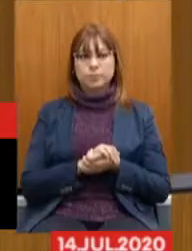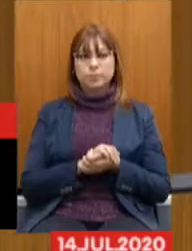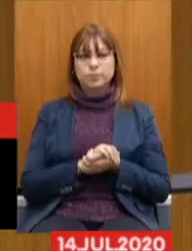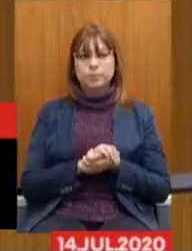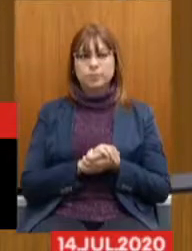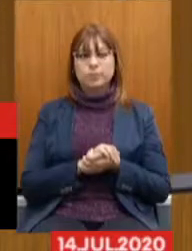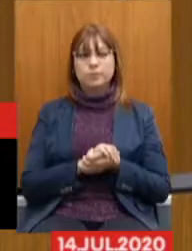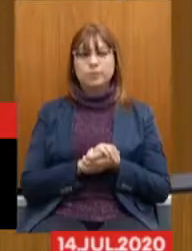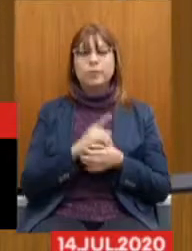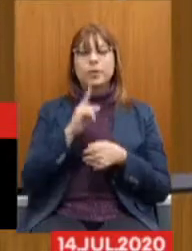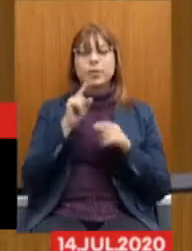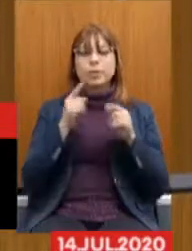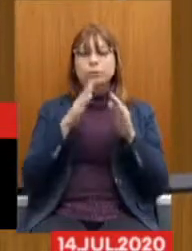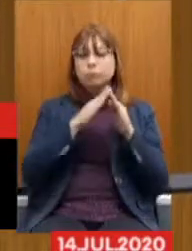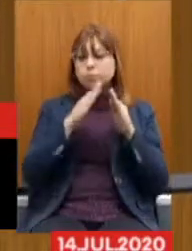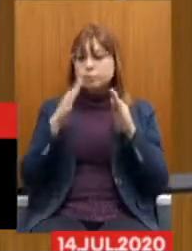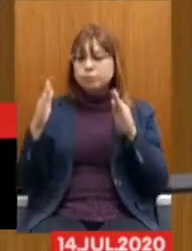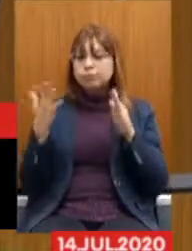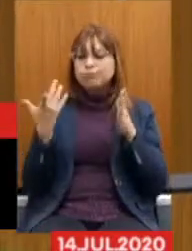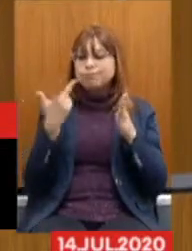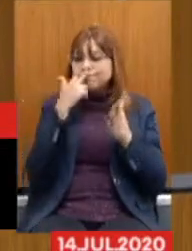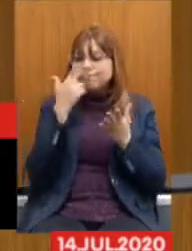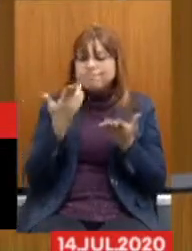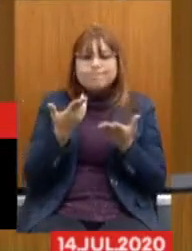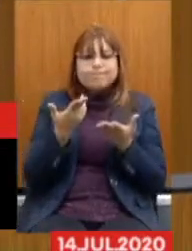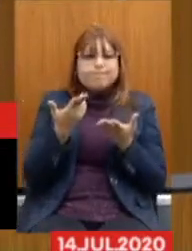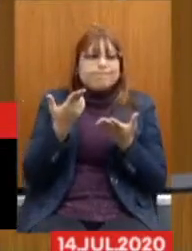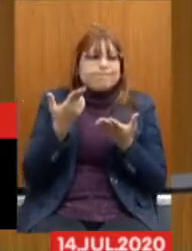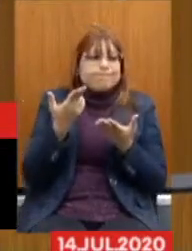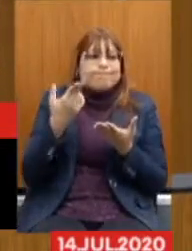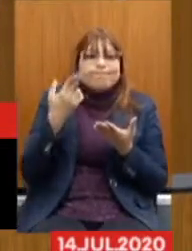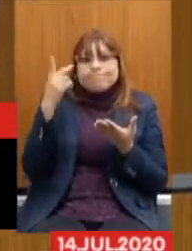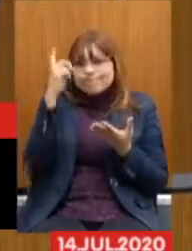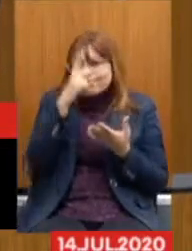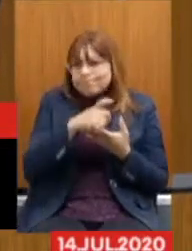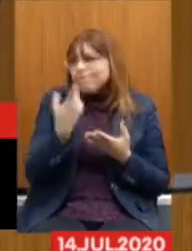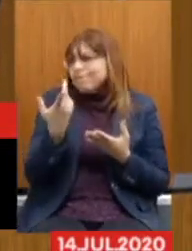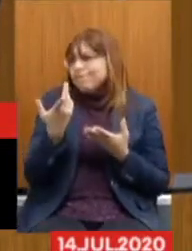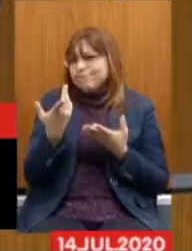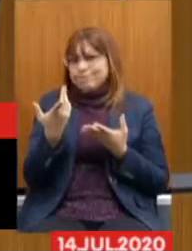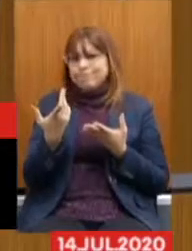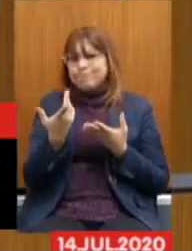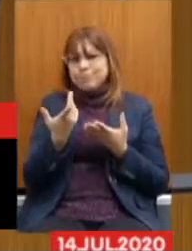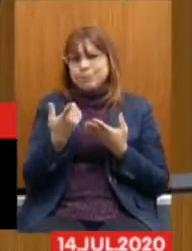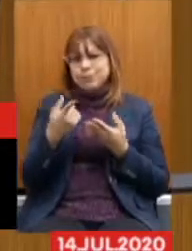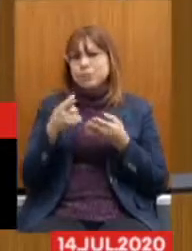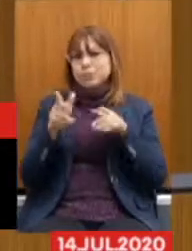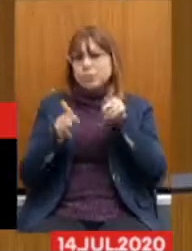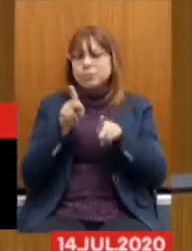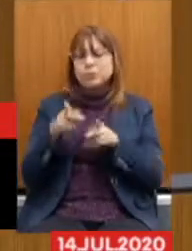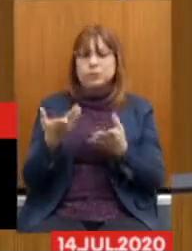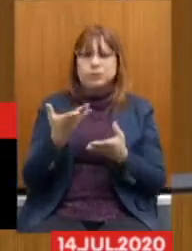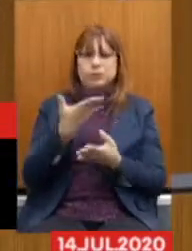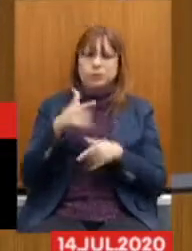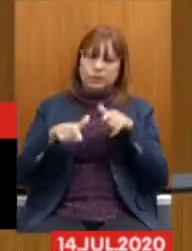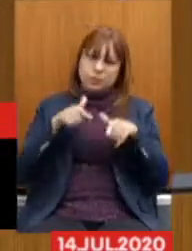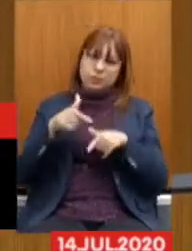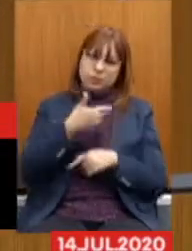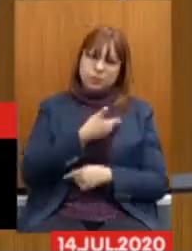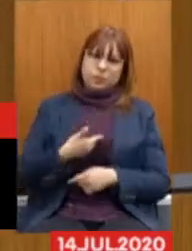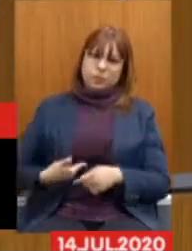pernicioso e duro para com o serviço público, sem que haja uma